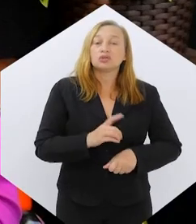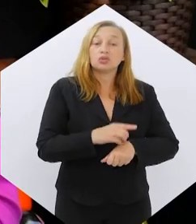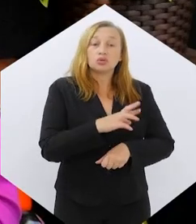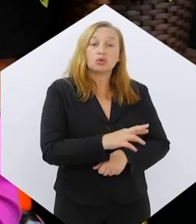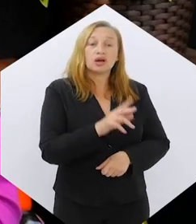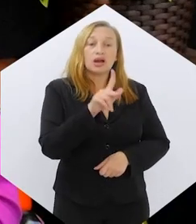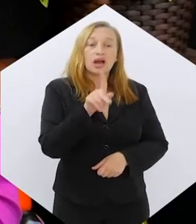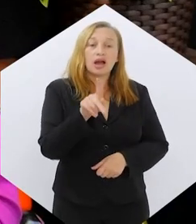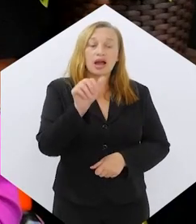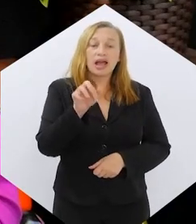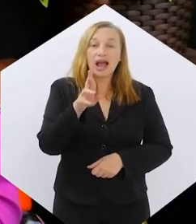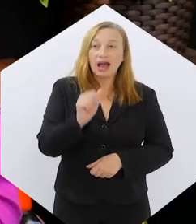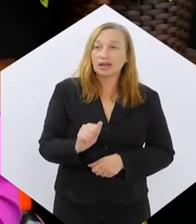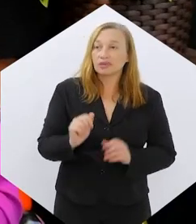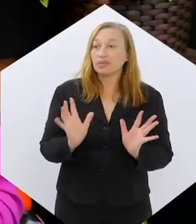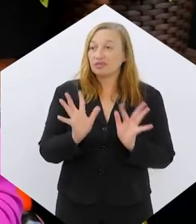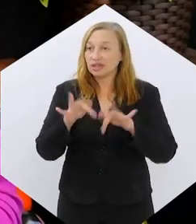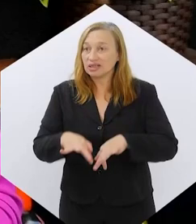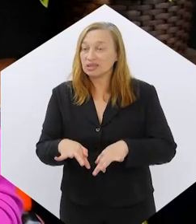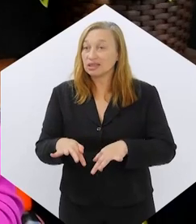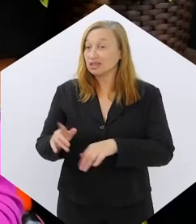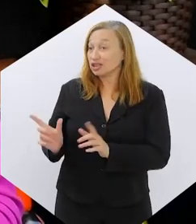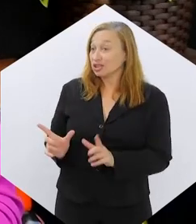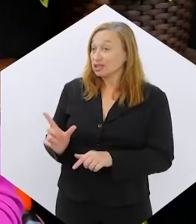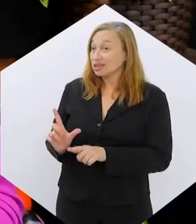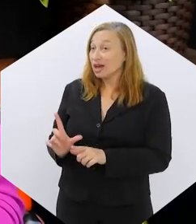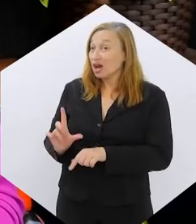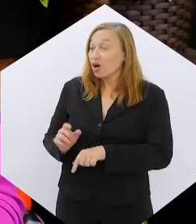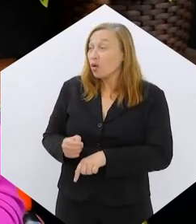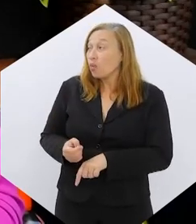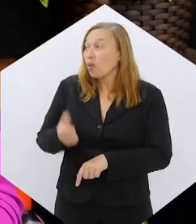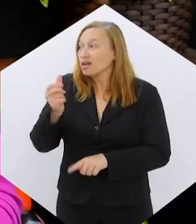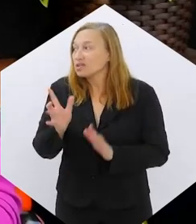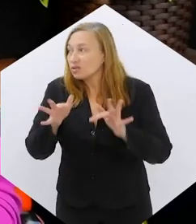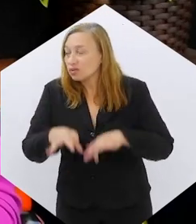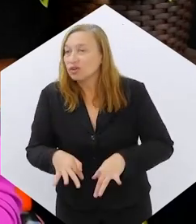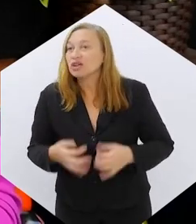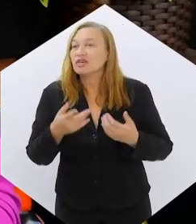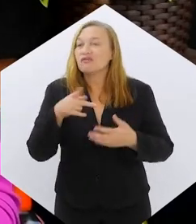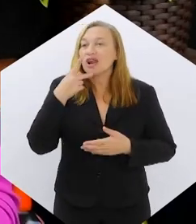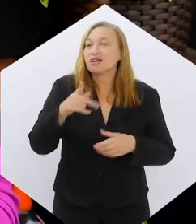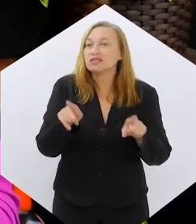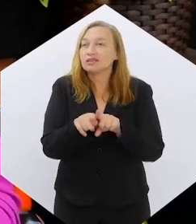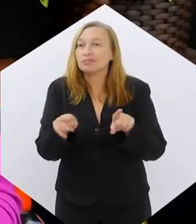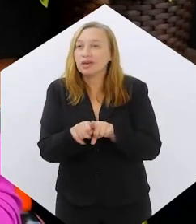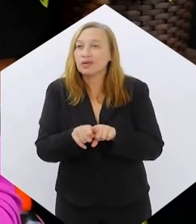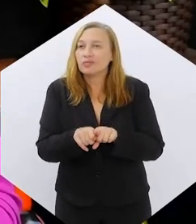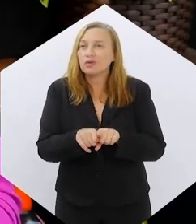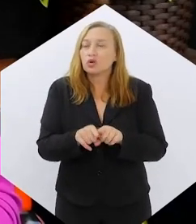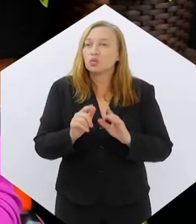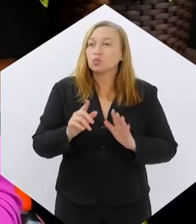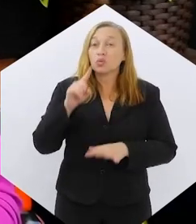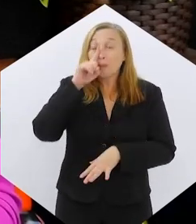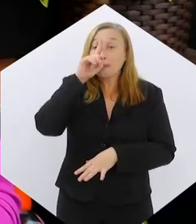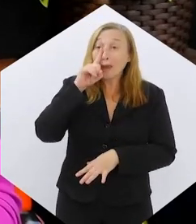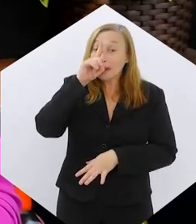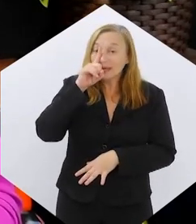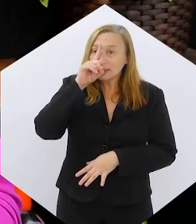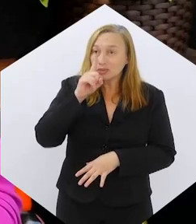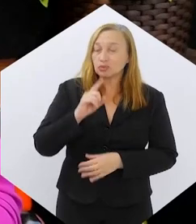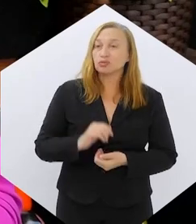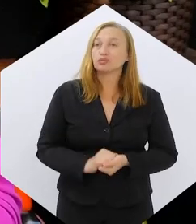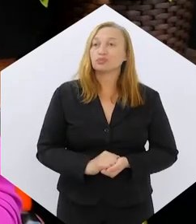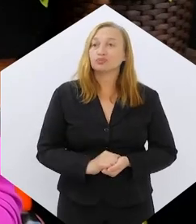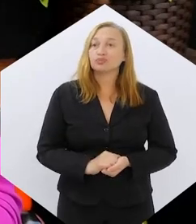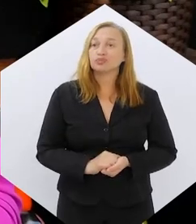bem, doutora Carla, para a gente terminar que o nosso programa já está chegando ao fim, mas eu queria que falasse um pouquinho também do perigo e dos